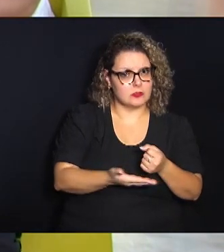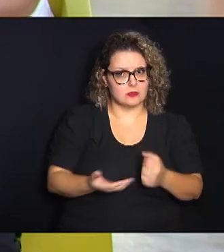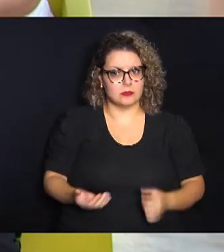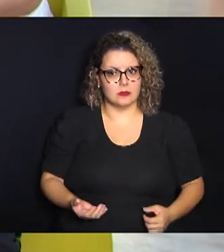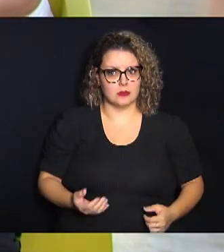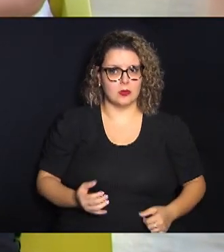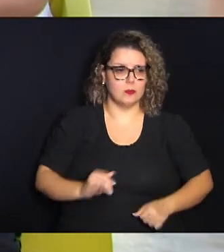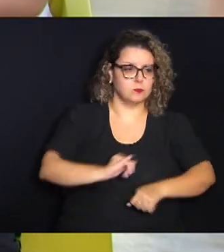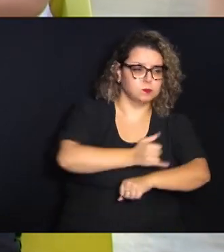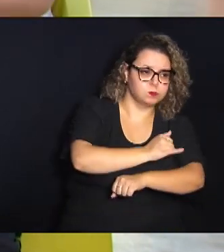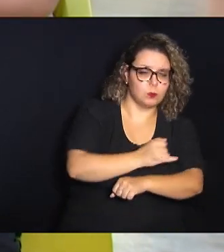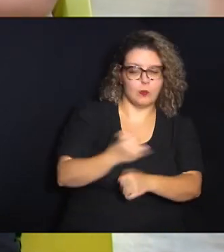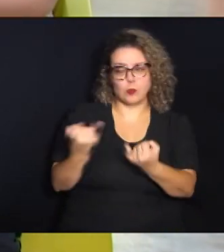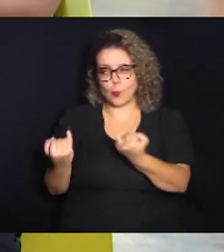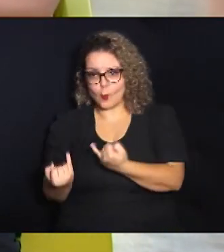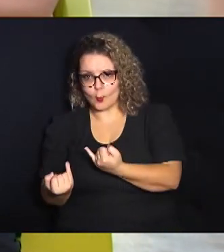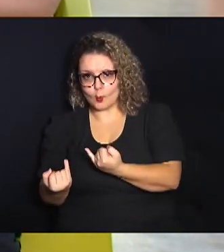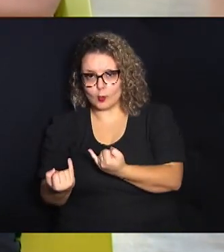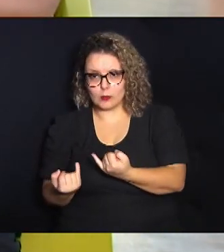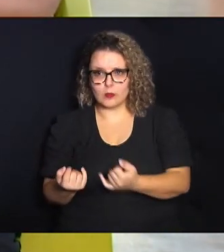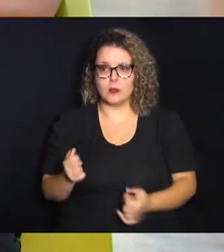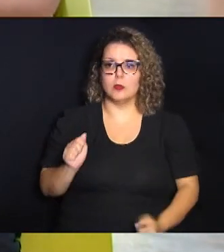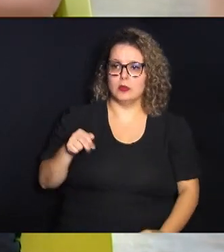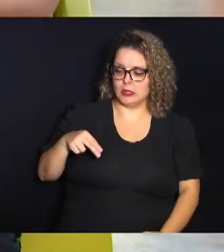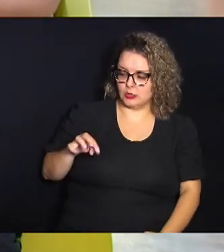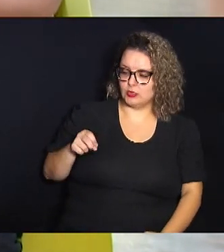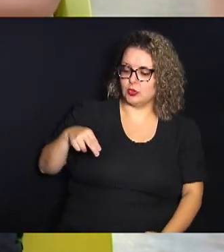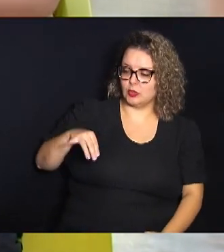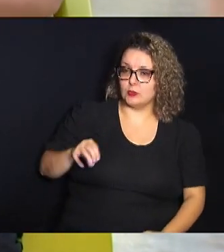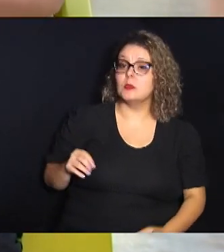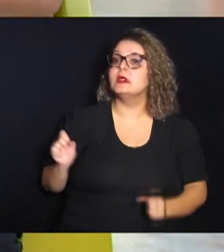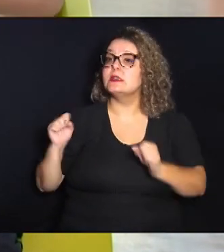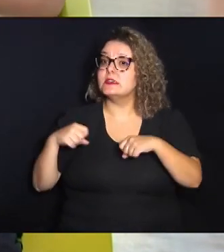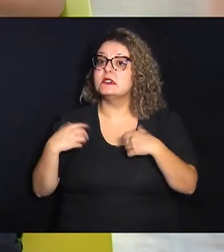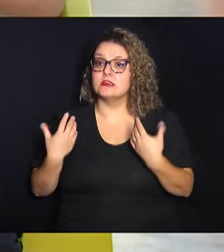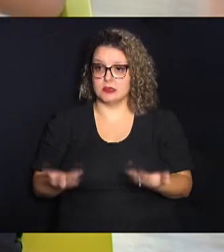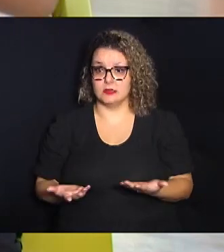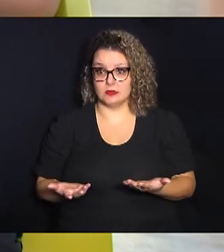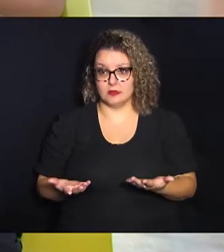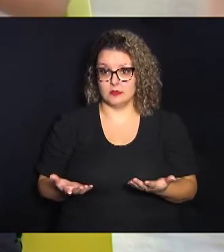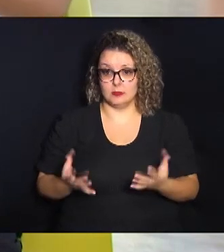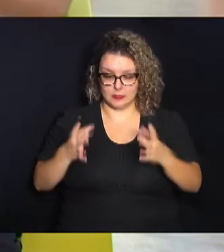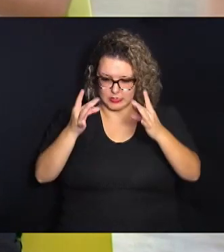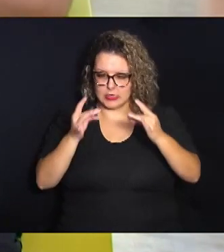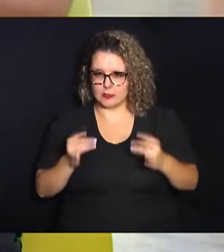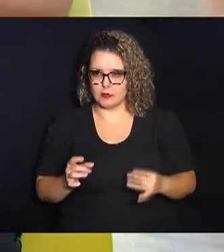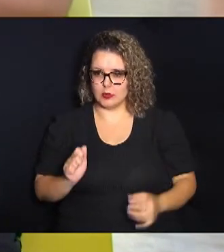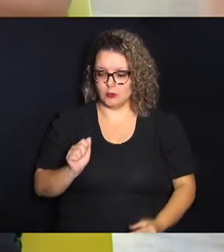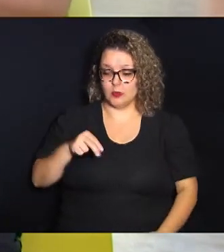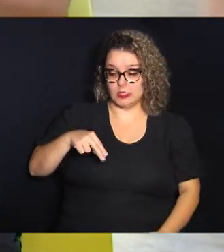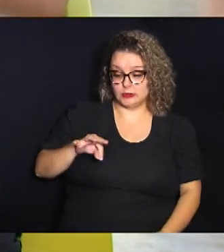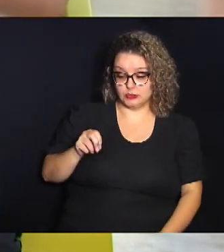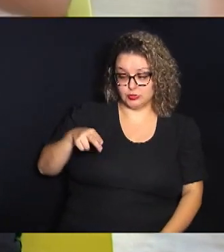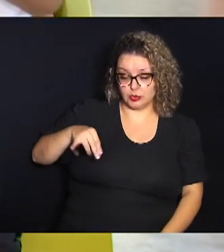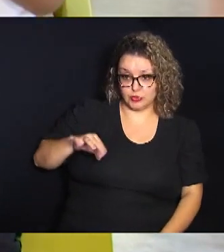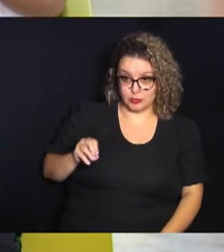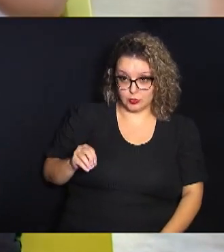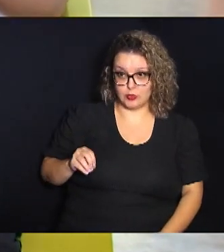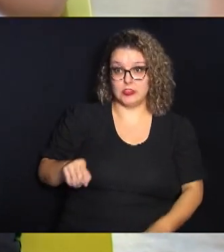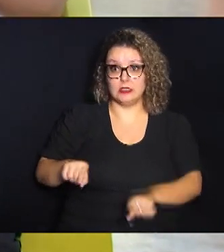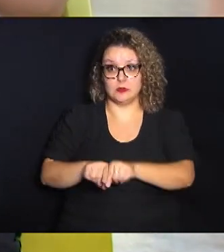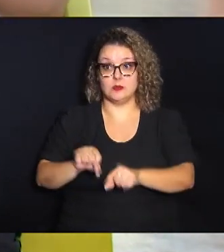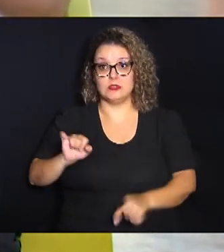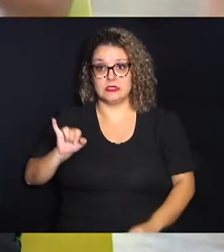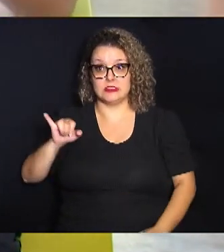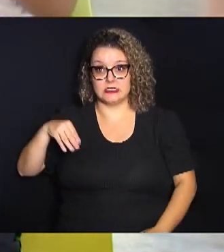é isso? O antônimo o antônimo sim então a gente para definir bem o antônimo e o sinônimo eu costumo dizer que o